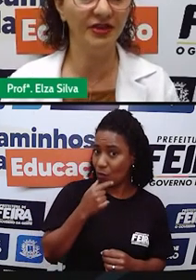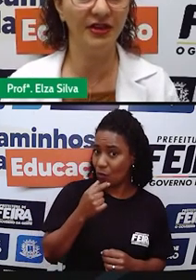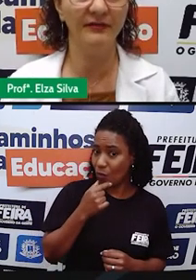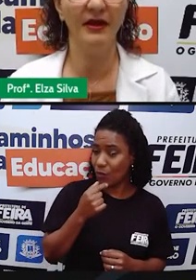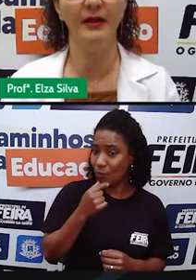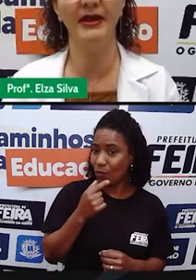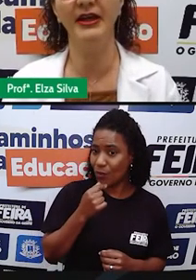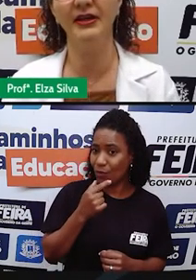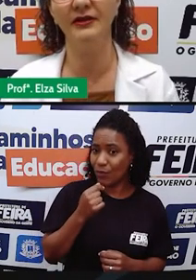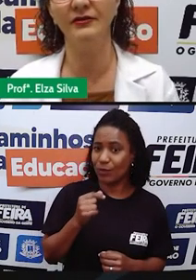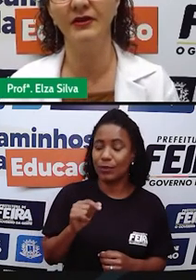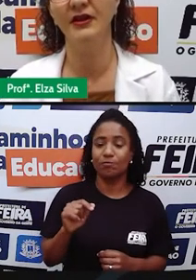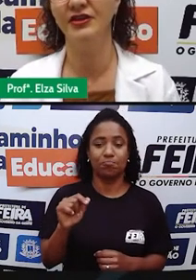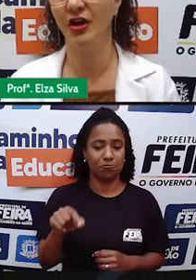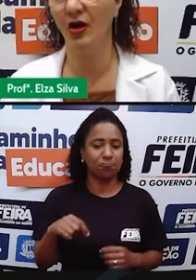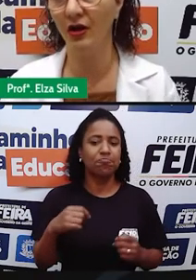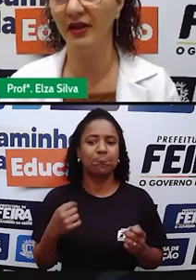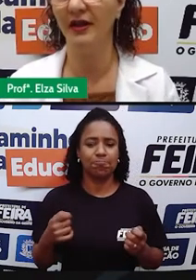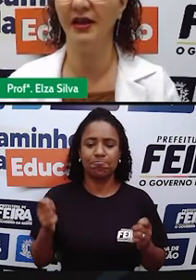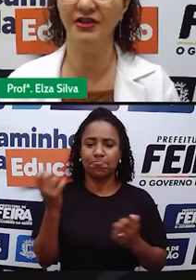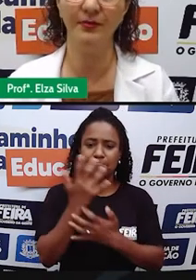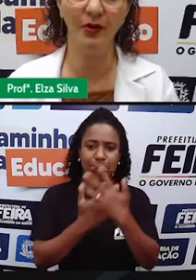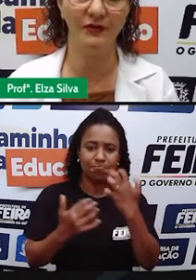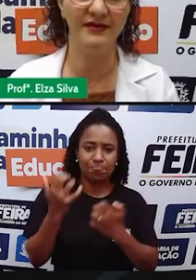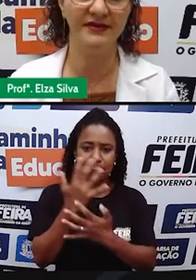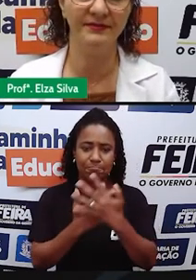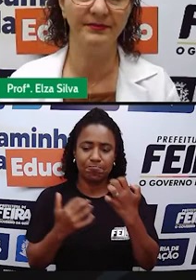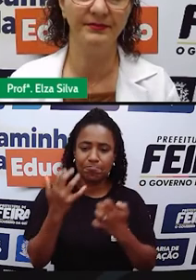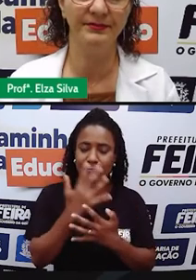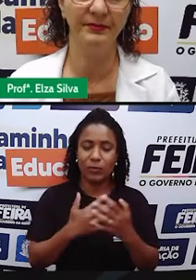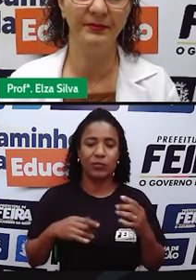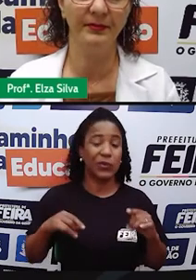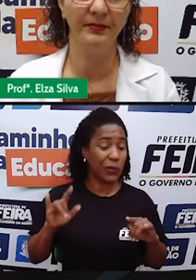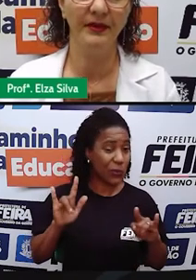guitarrista americano de rock e de blues.